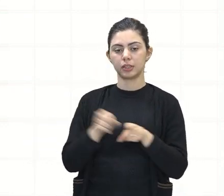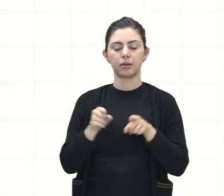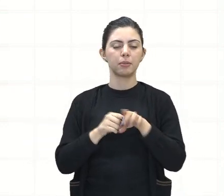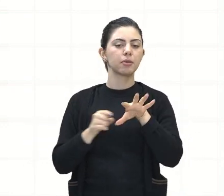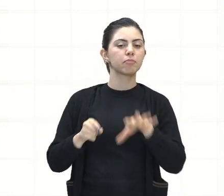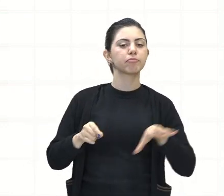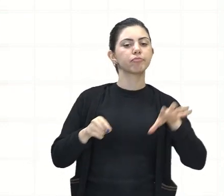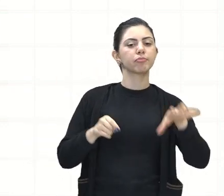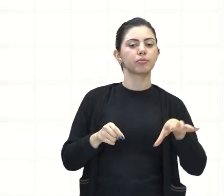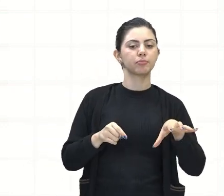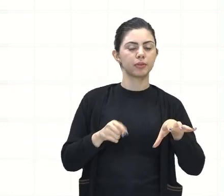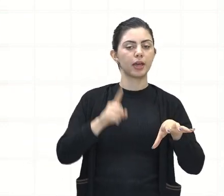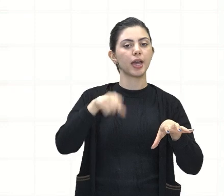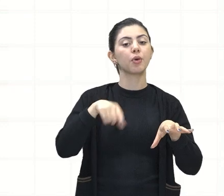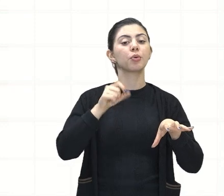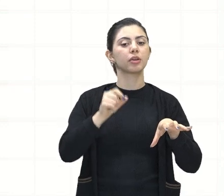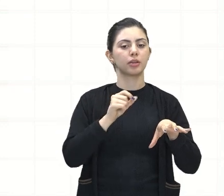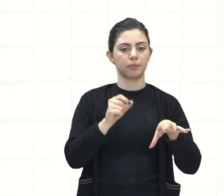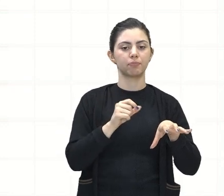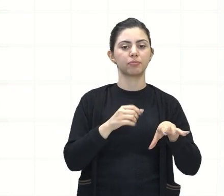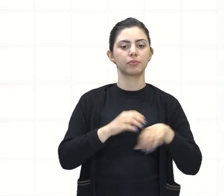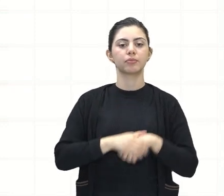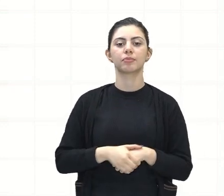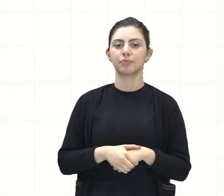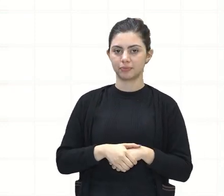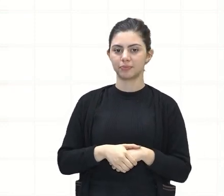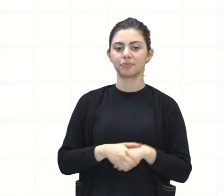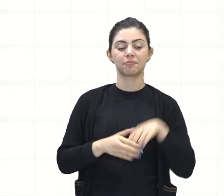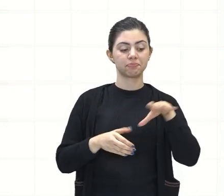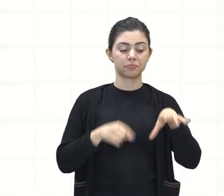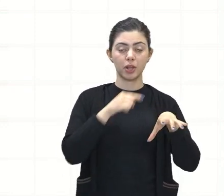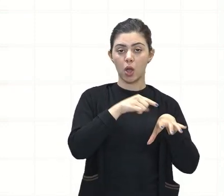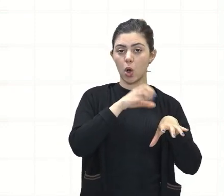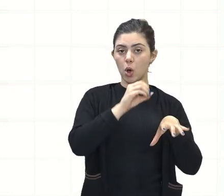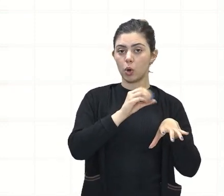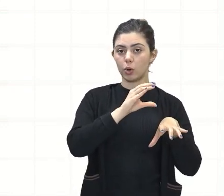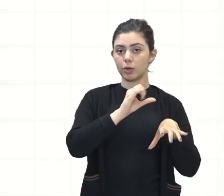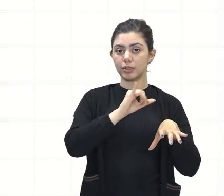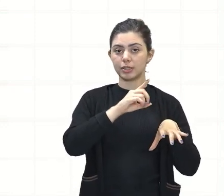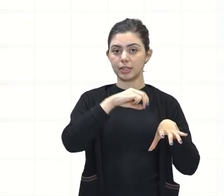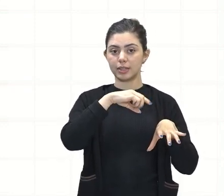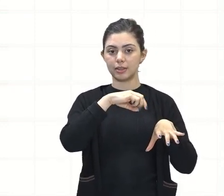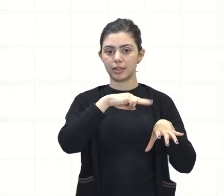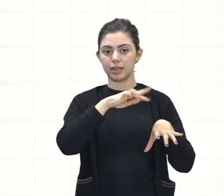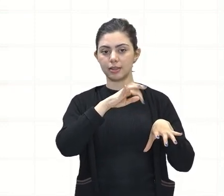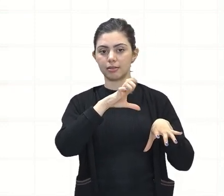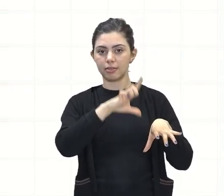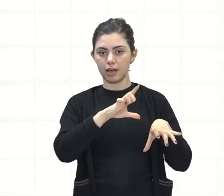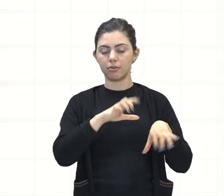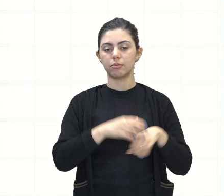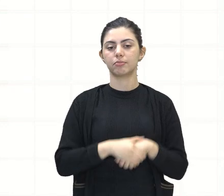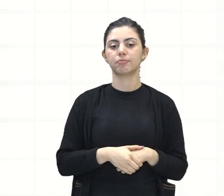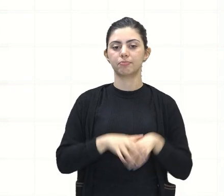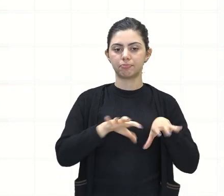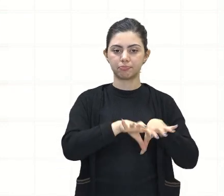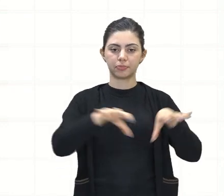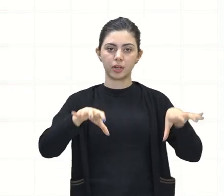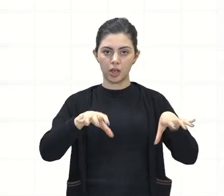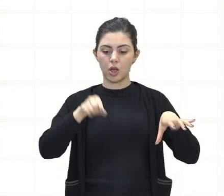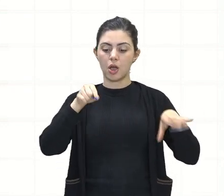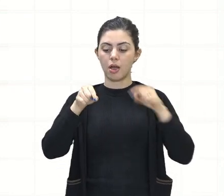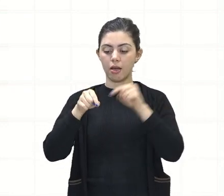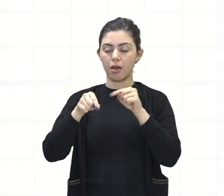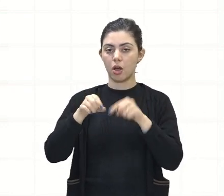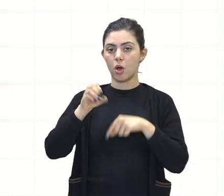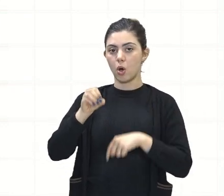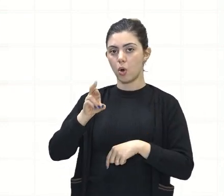aqui, chamada de Antártica Oriental, Ocidental, perdão, tá? Essa aqui é Oriental, essa daqui é Ocidental, tá?